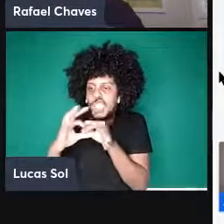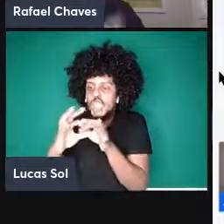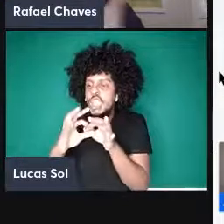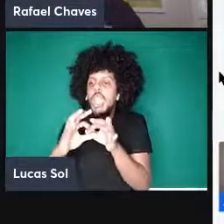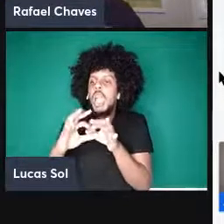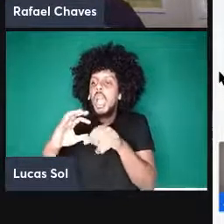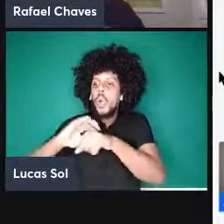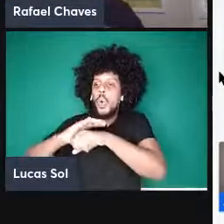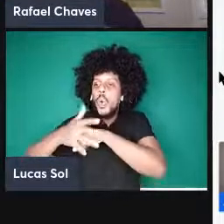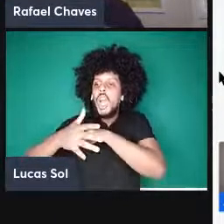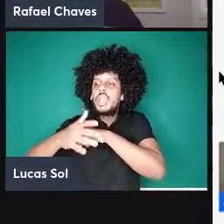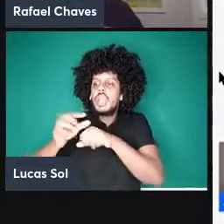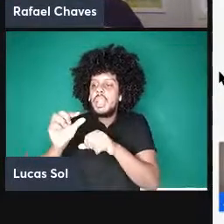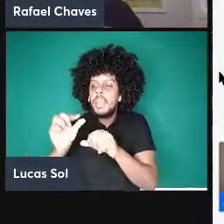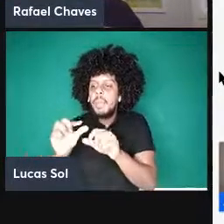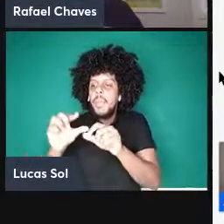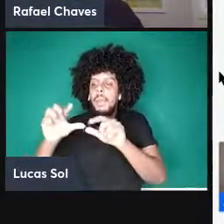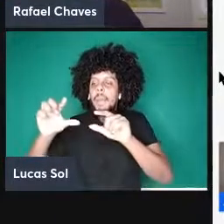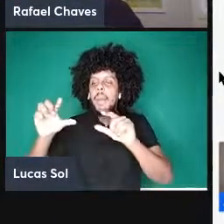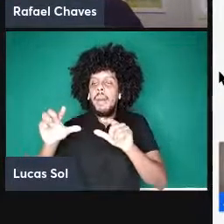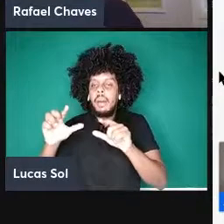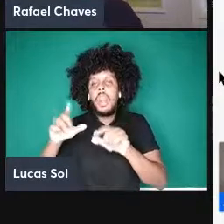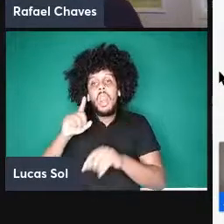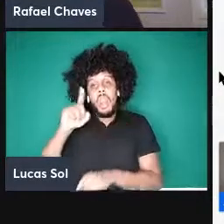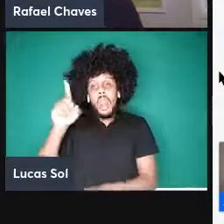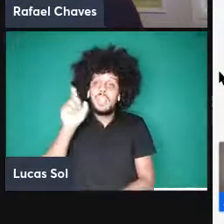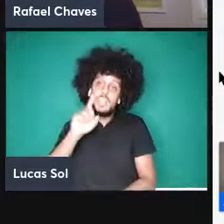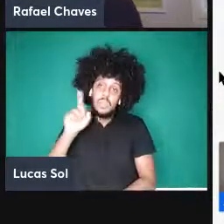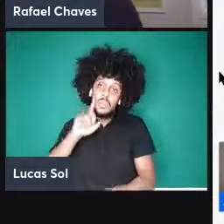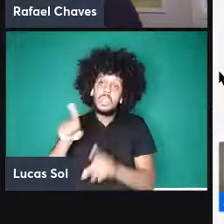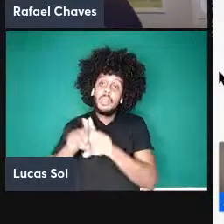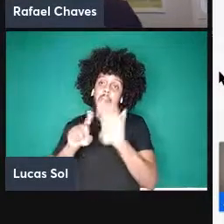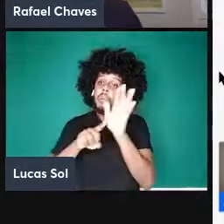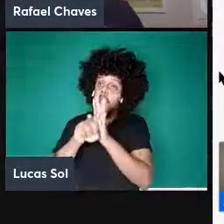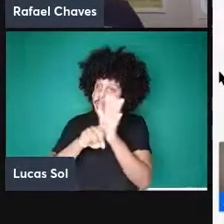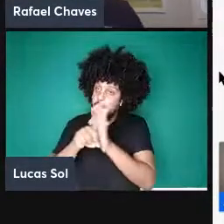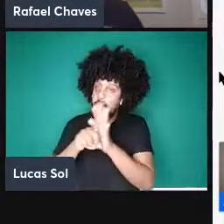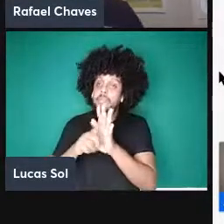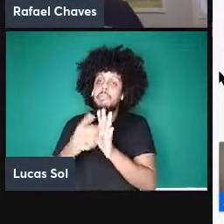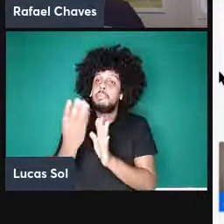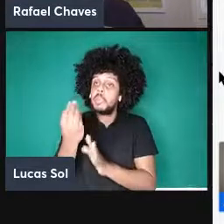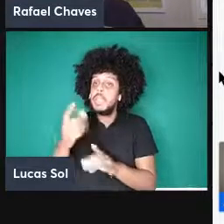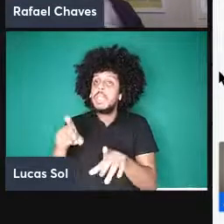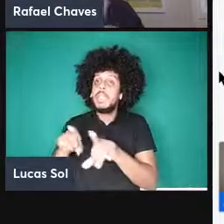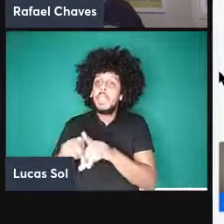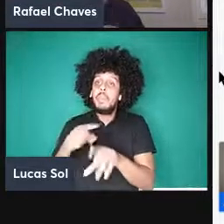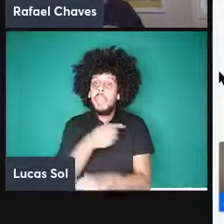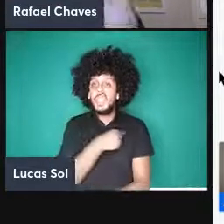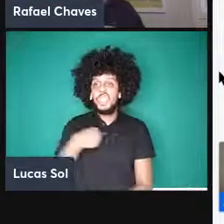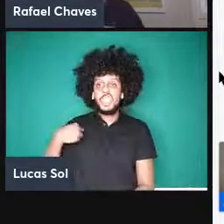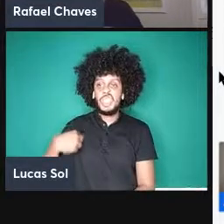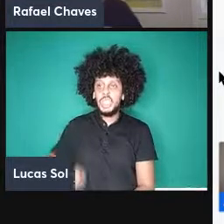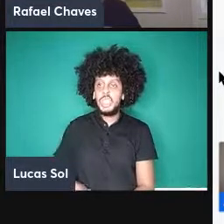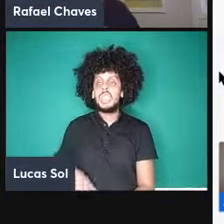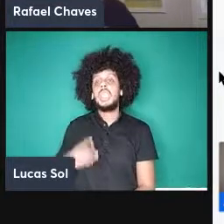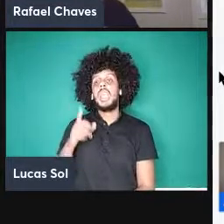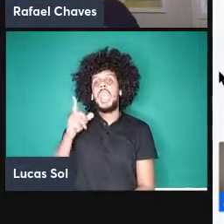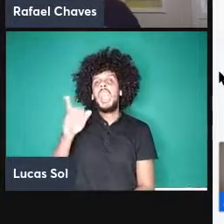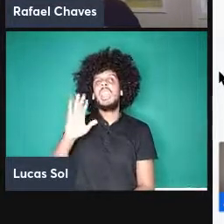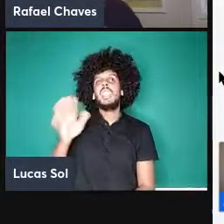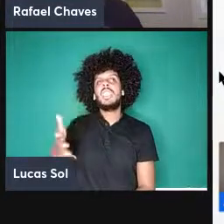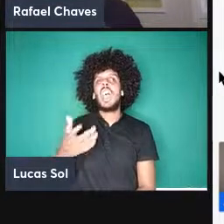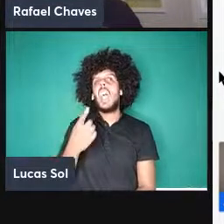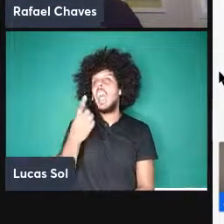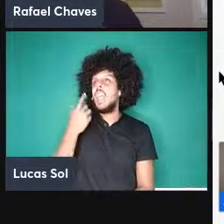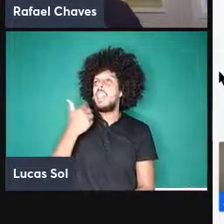nos Estados Unidos a gente também tem muita coisa acontecendo na China enfim eles estão aí pelo menos uma década à frente